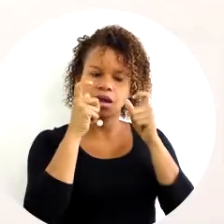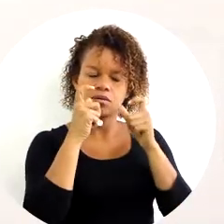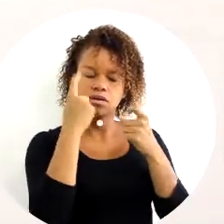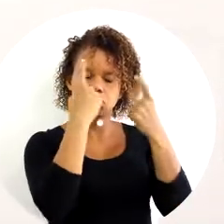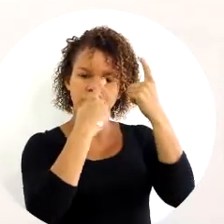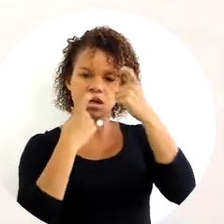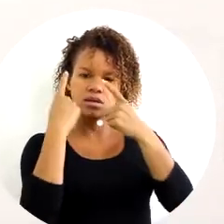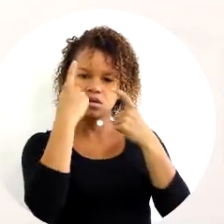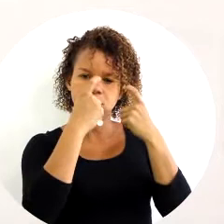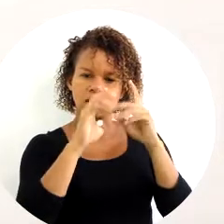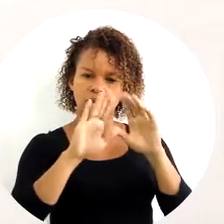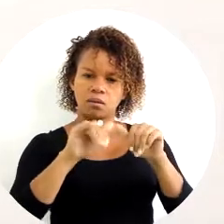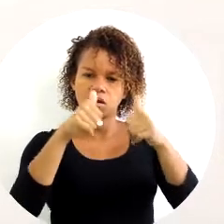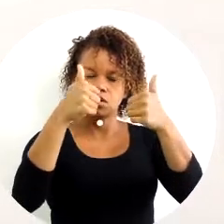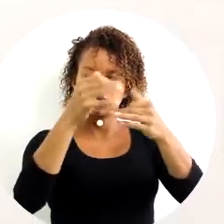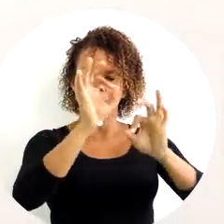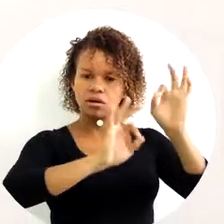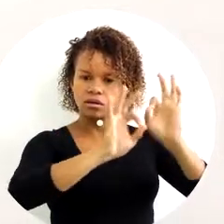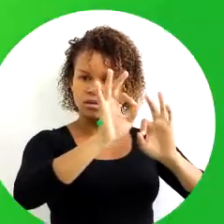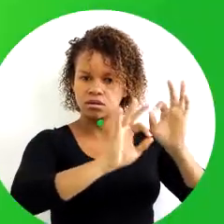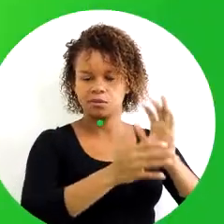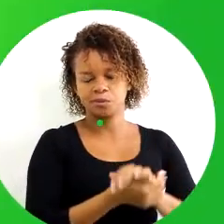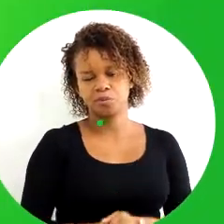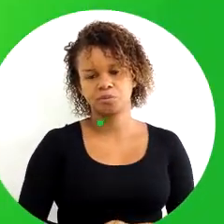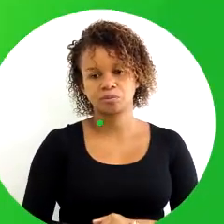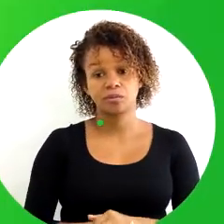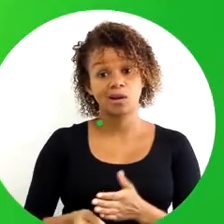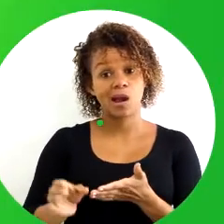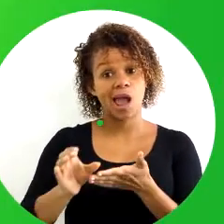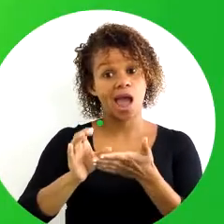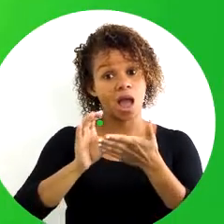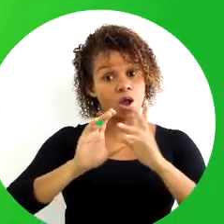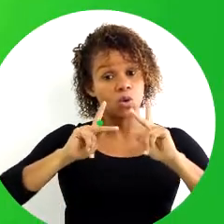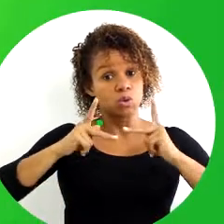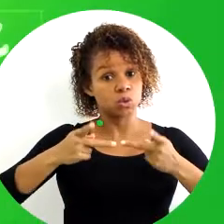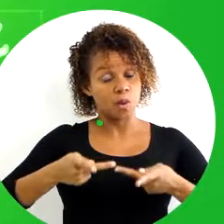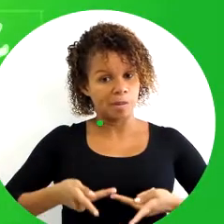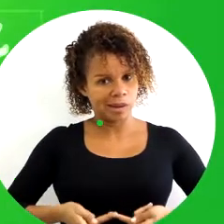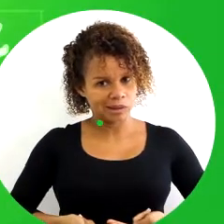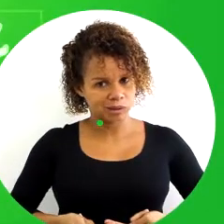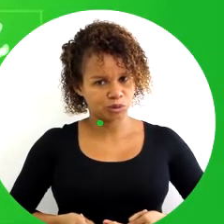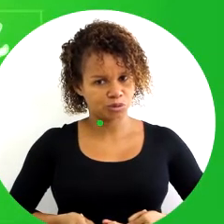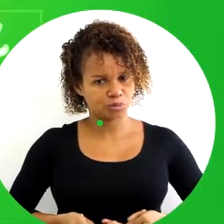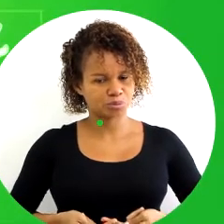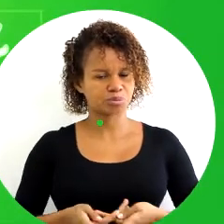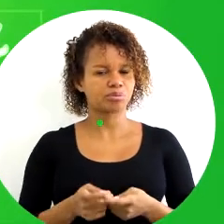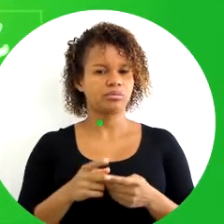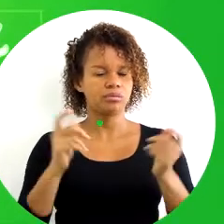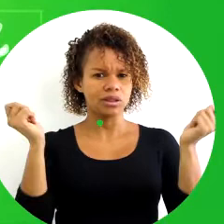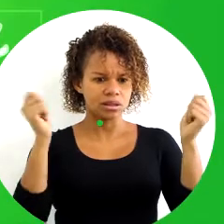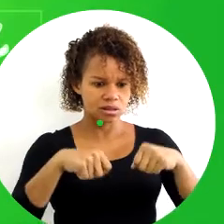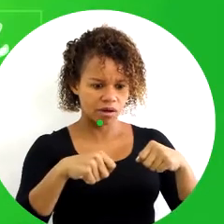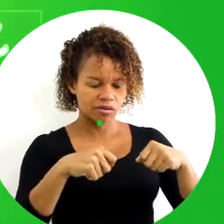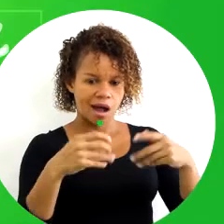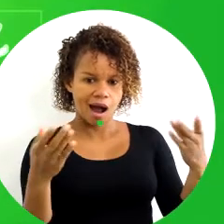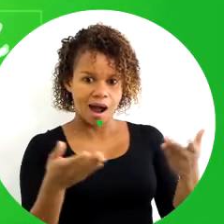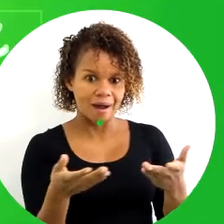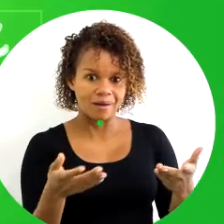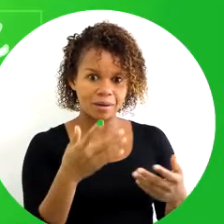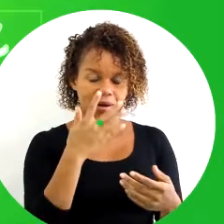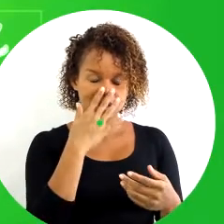expressões da qualidade nas organizações. Os recursos humanos deixam agora de ser um desafio e se tornam